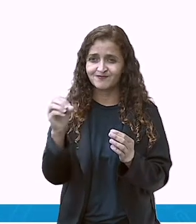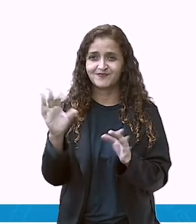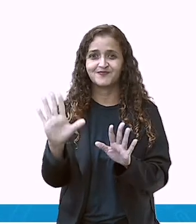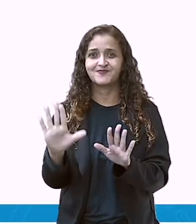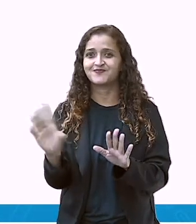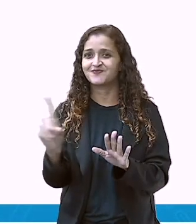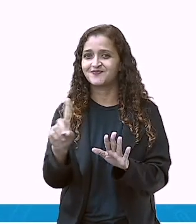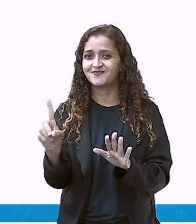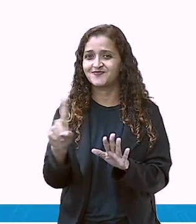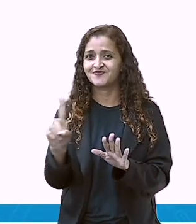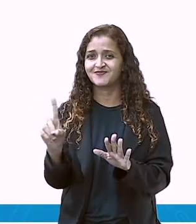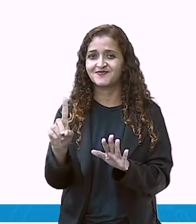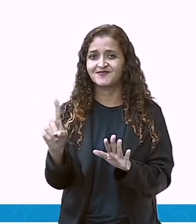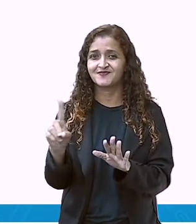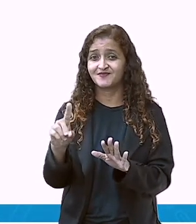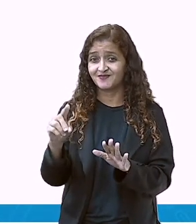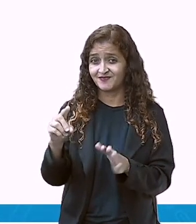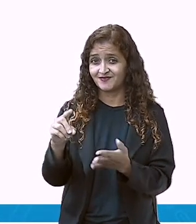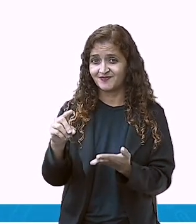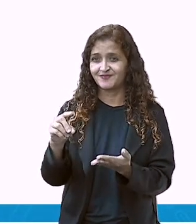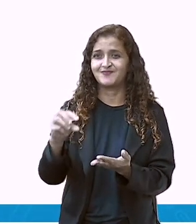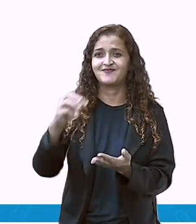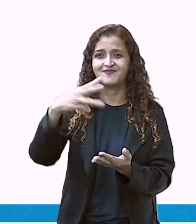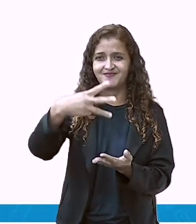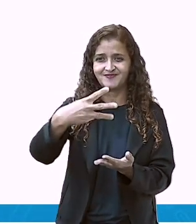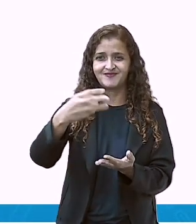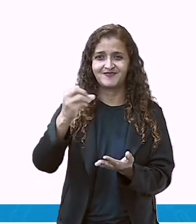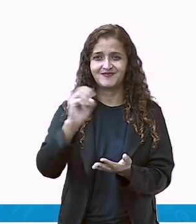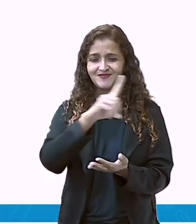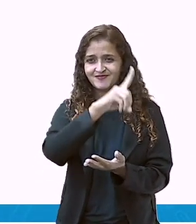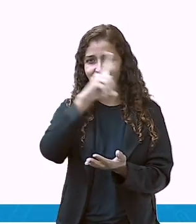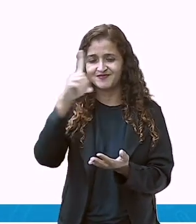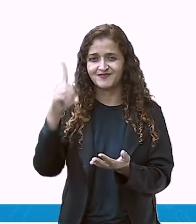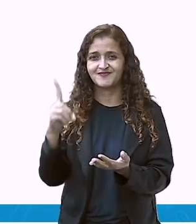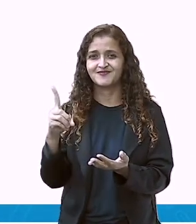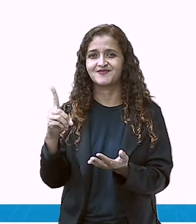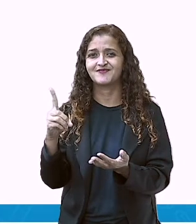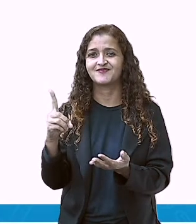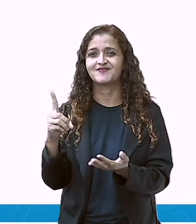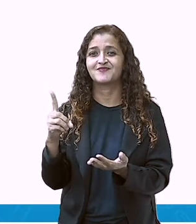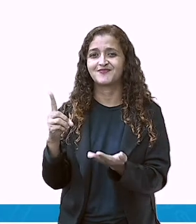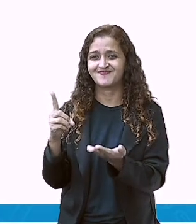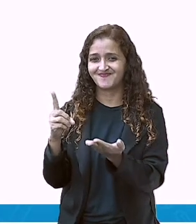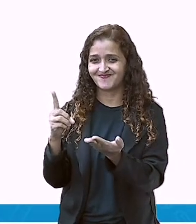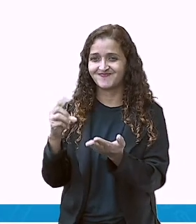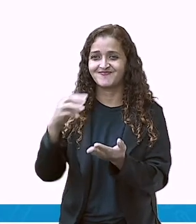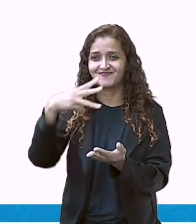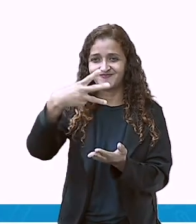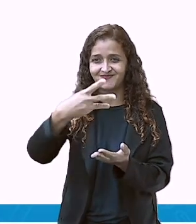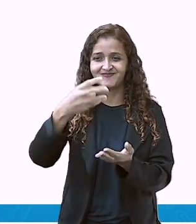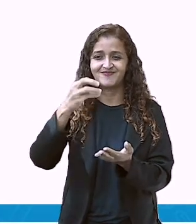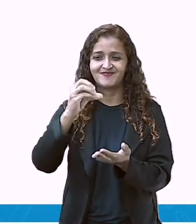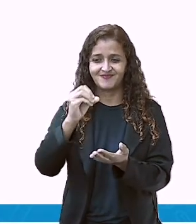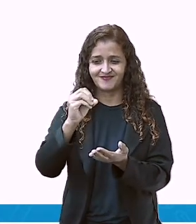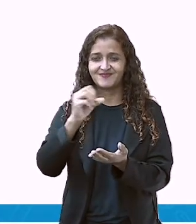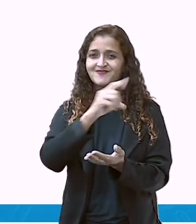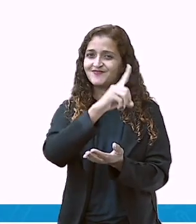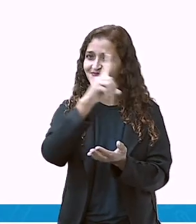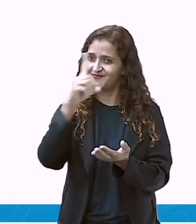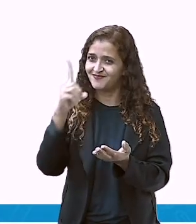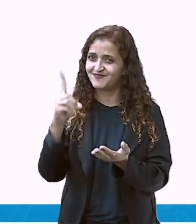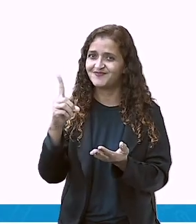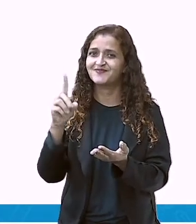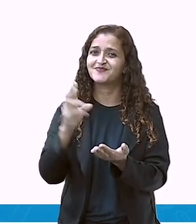Não. O novembro nós temos o quê? Trinta dias. Ó, o último número aqui, Trinta dias. Está vendo?